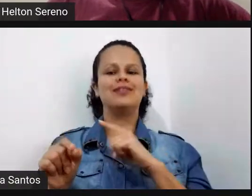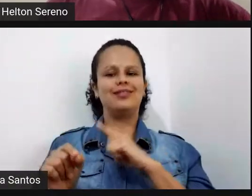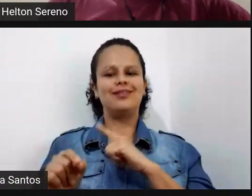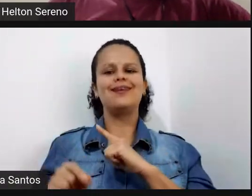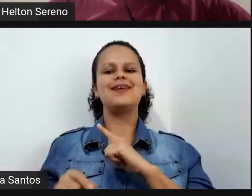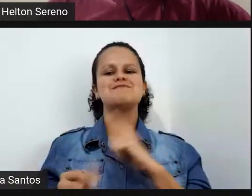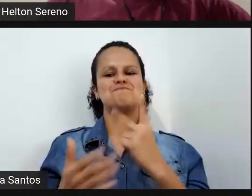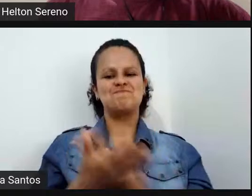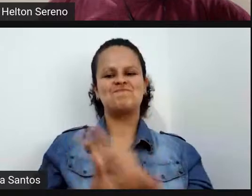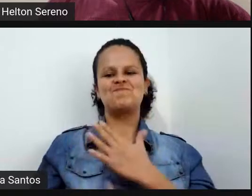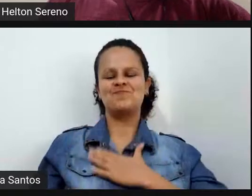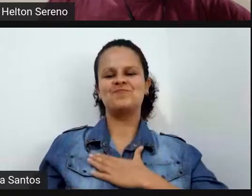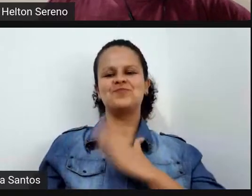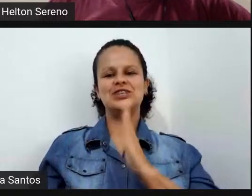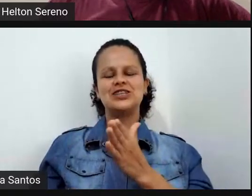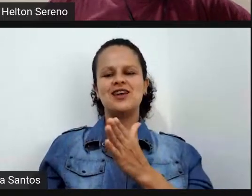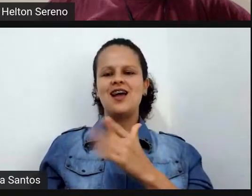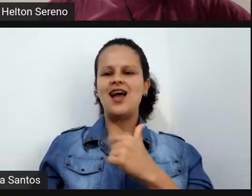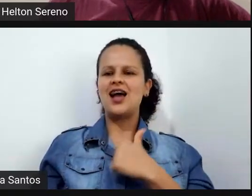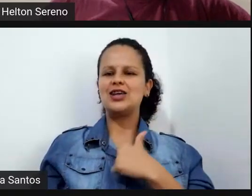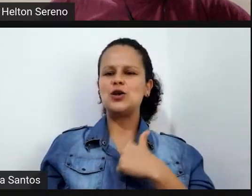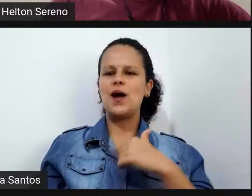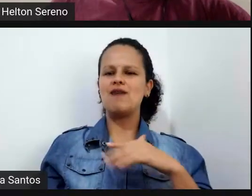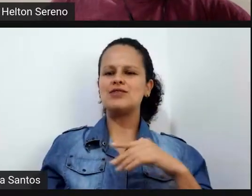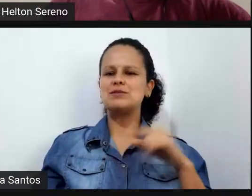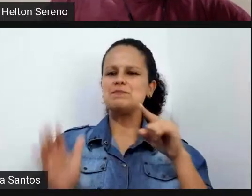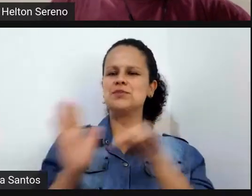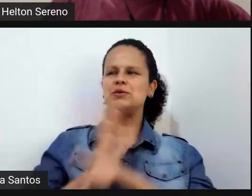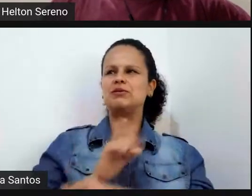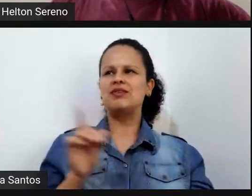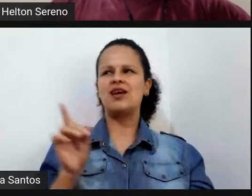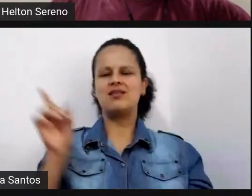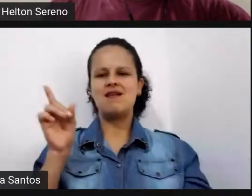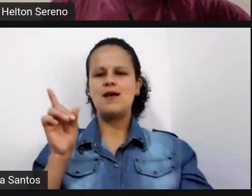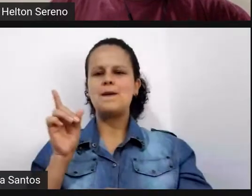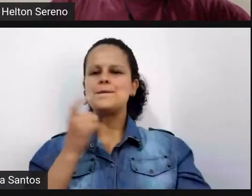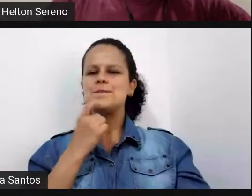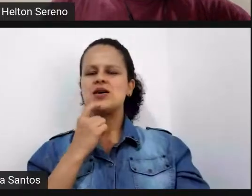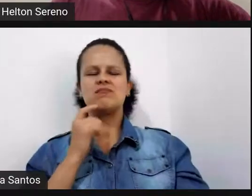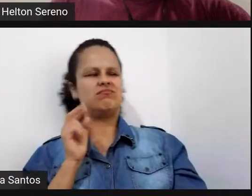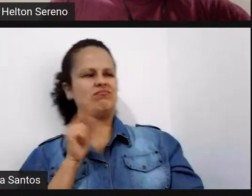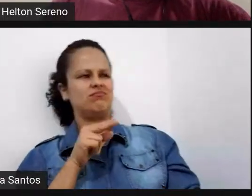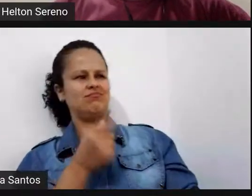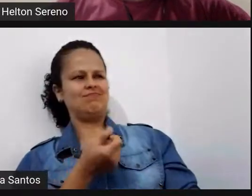assim apareceu que a nossa pergunta era um Frank Stein né era bem estranho